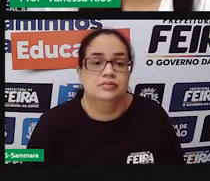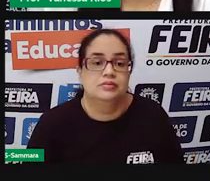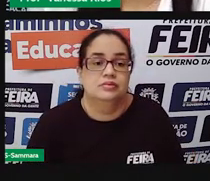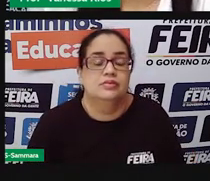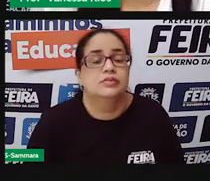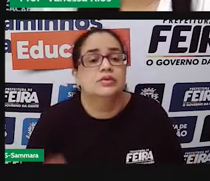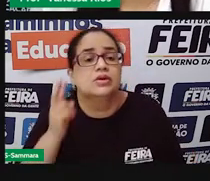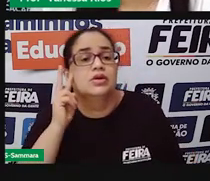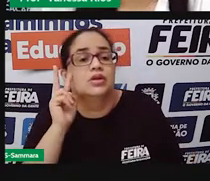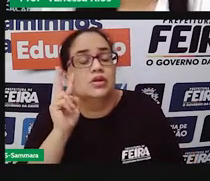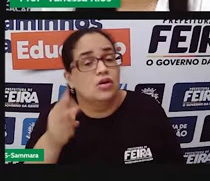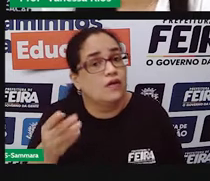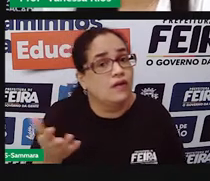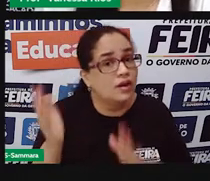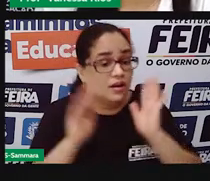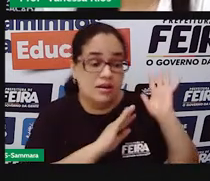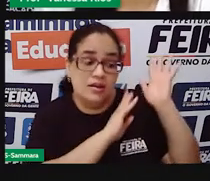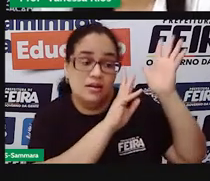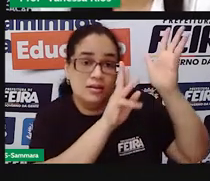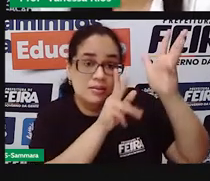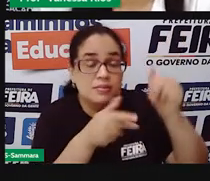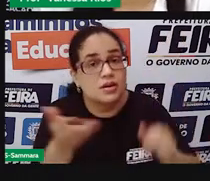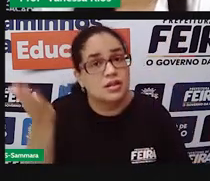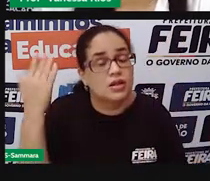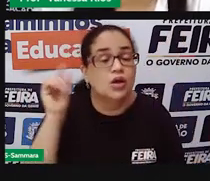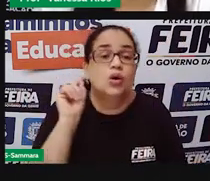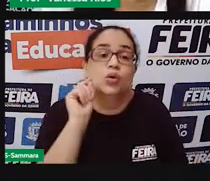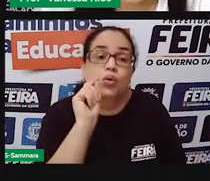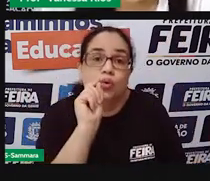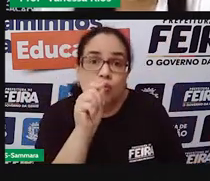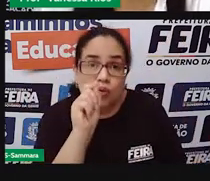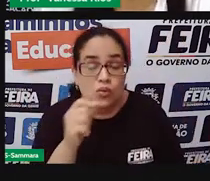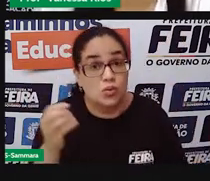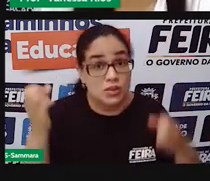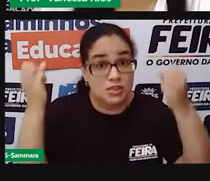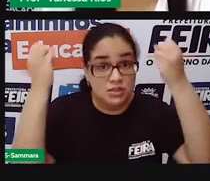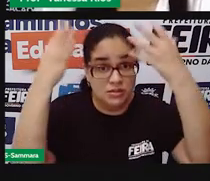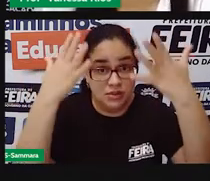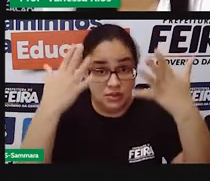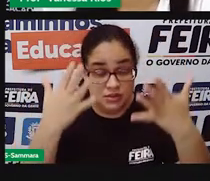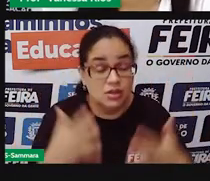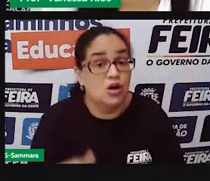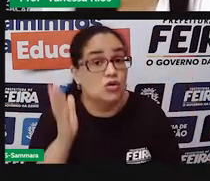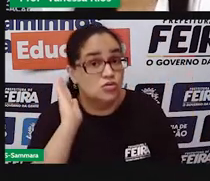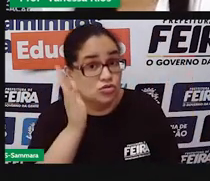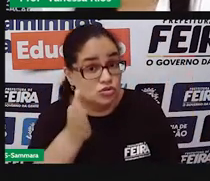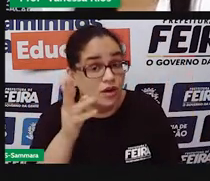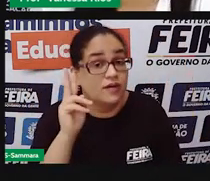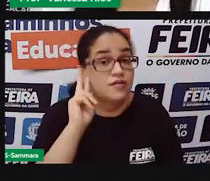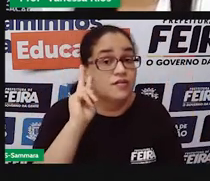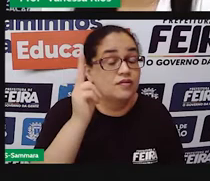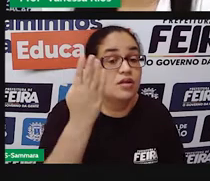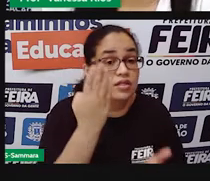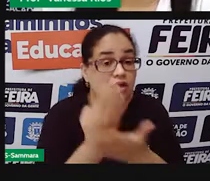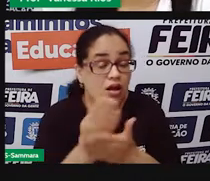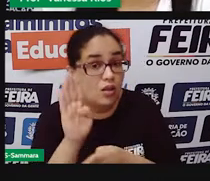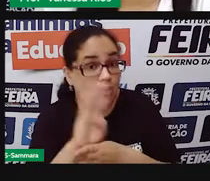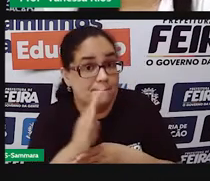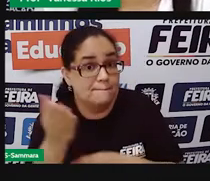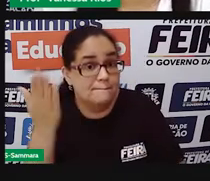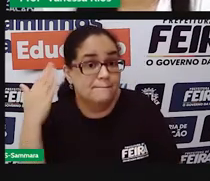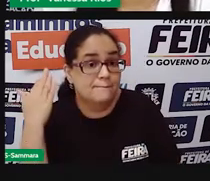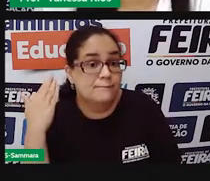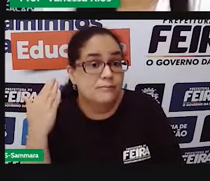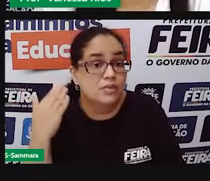E aí, voltando, né, alguns conceitos, algumas explicações que a gente já viu na aula anterior, a PRO